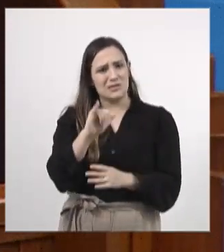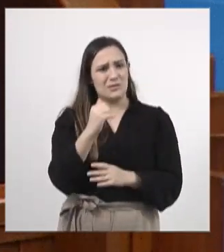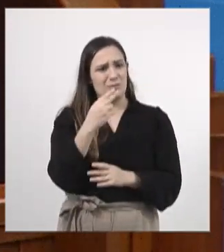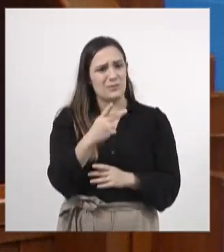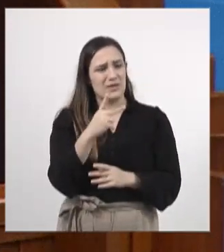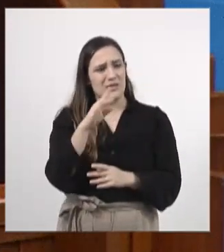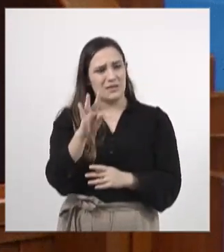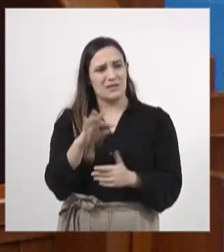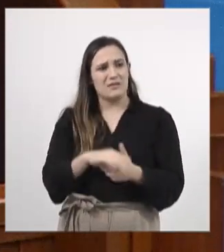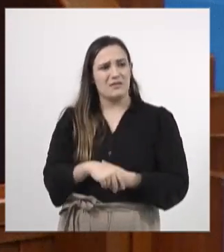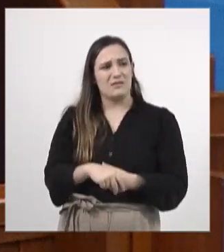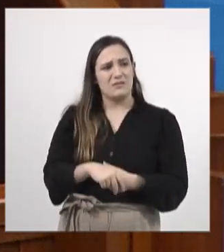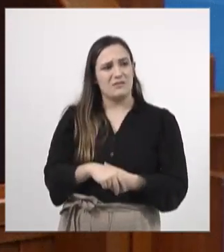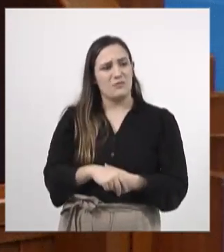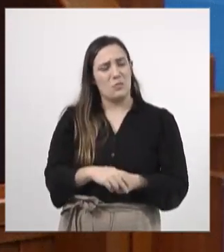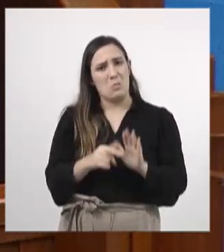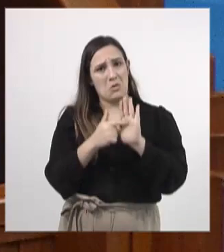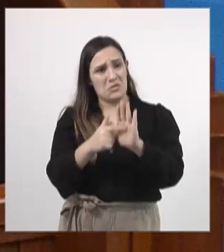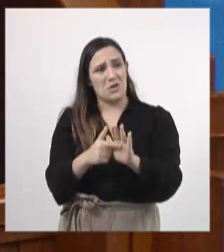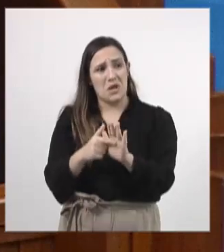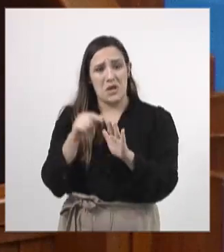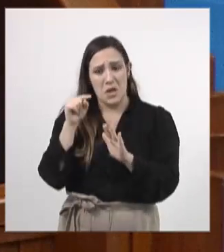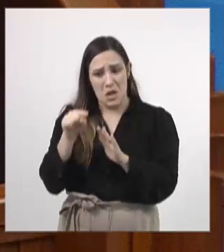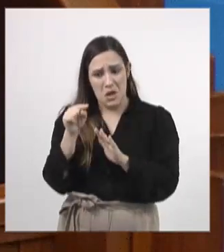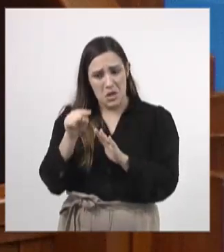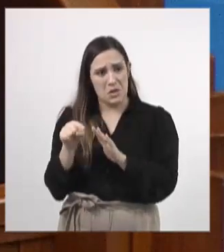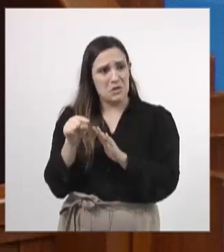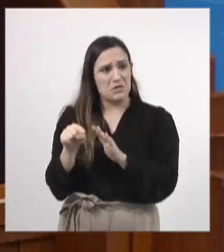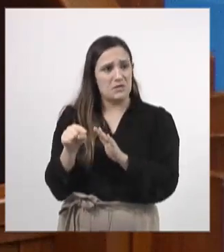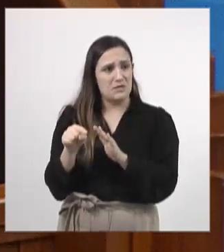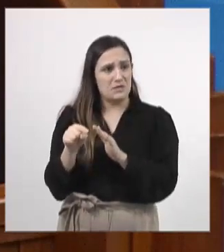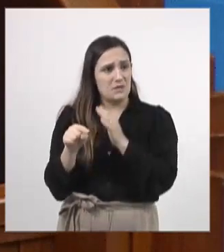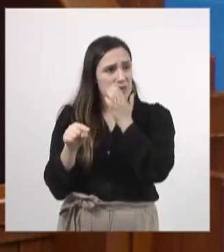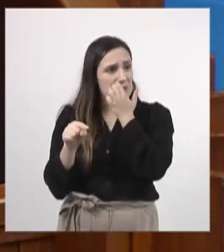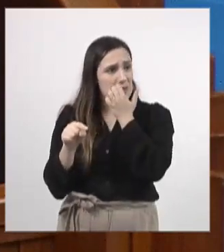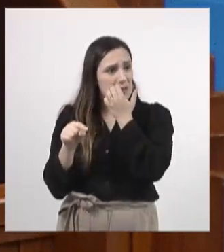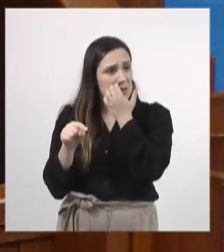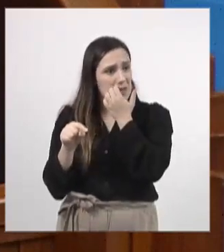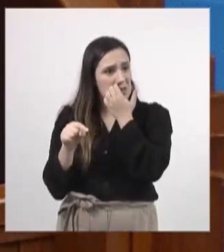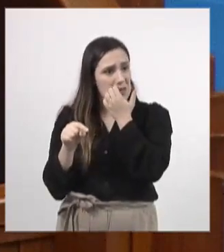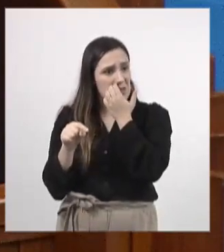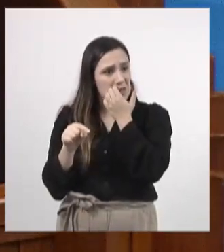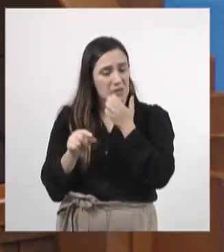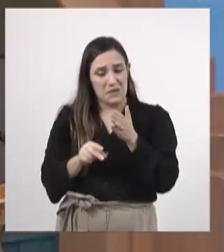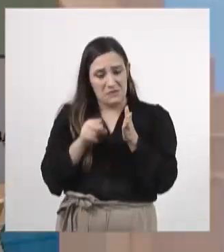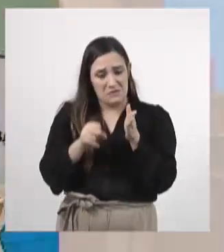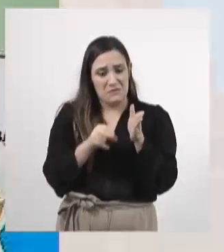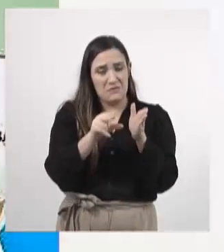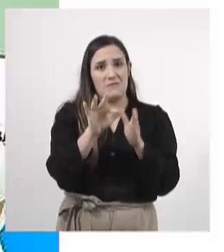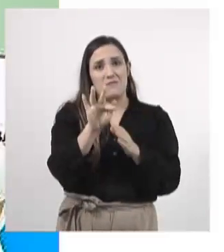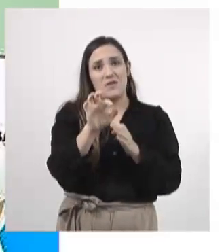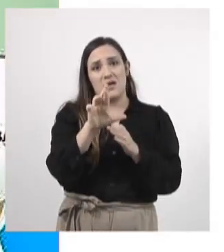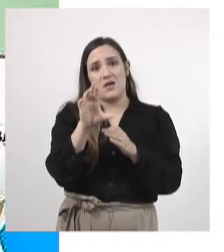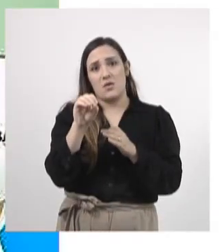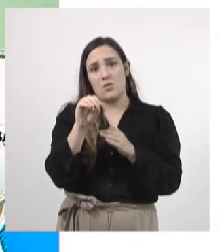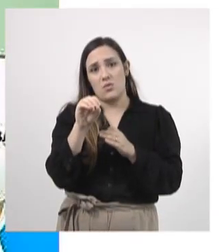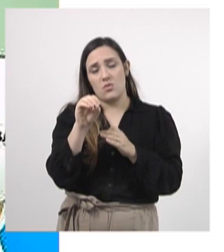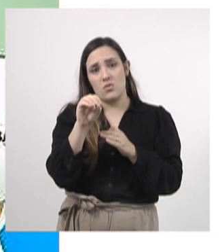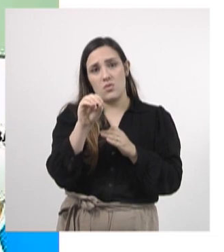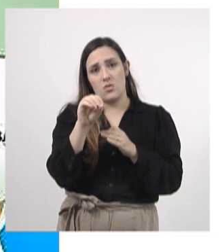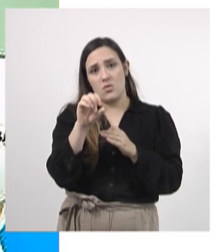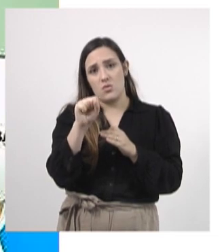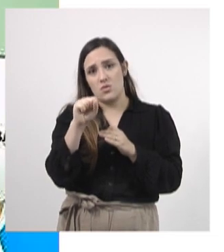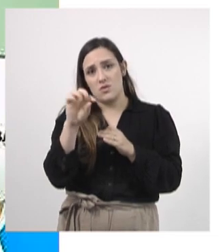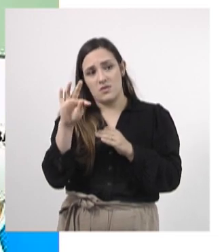que está levando em consideração como se essa ferrovia tivesse já funcional, essa Ferroeste, e que essa Ferroeste estaria